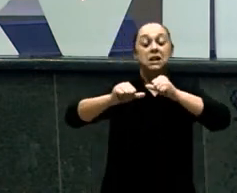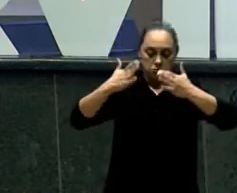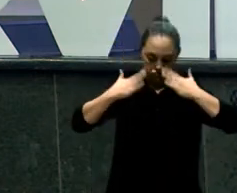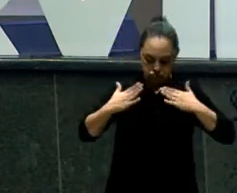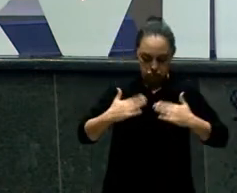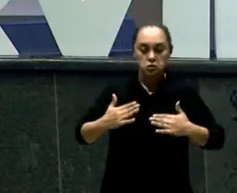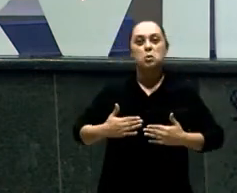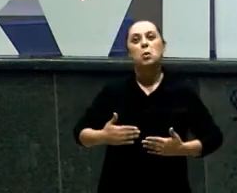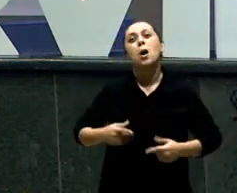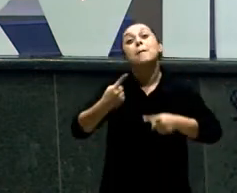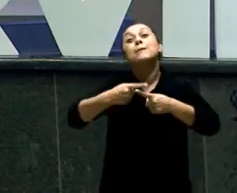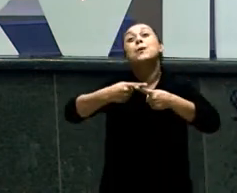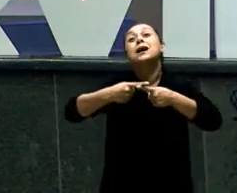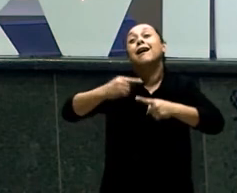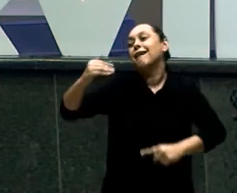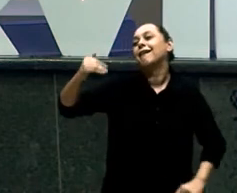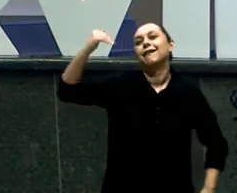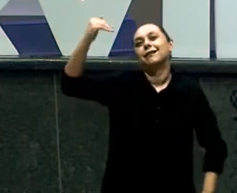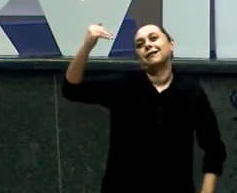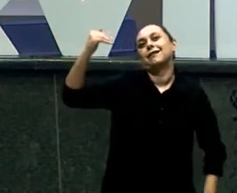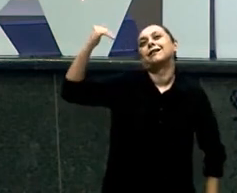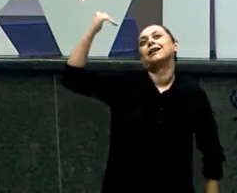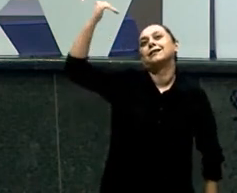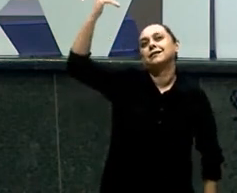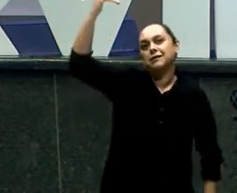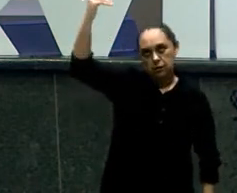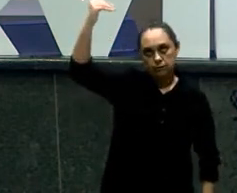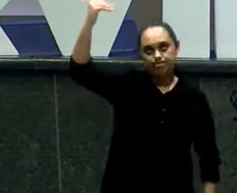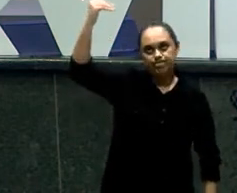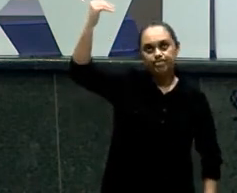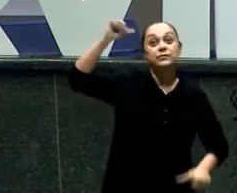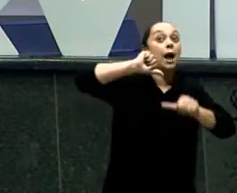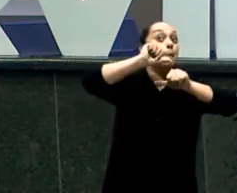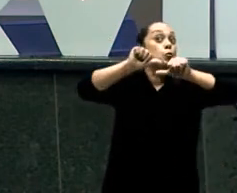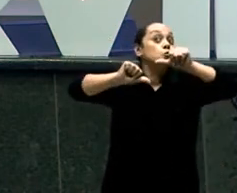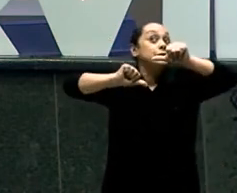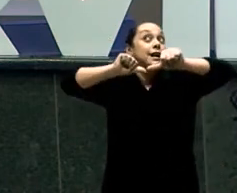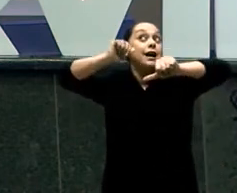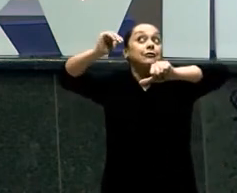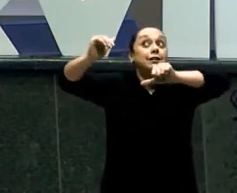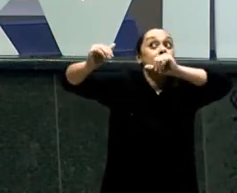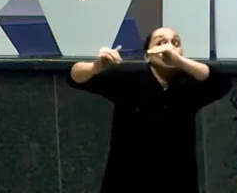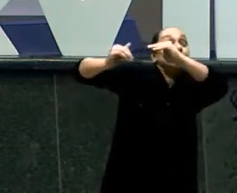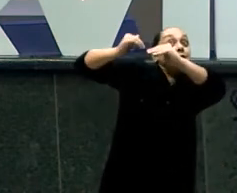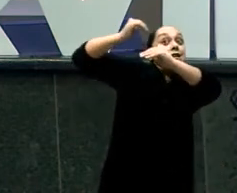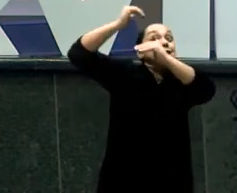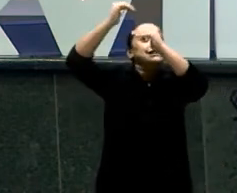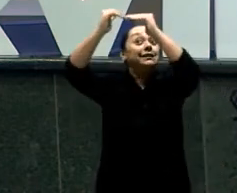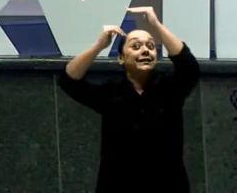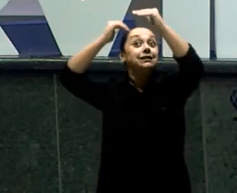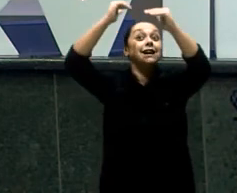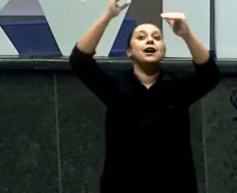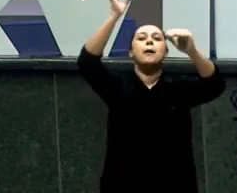mundo Nessa fase Porque a voz dele Ainda não adquiriu Um tom Ainda não gerou Um tom